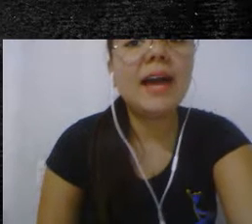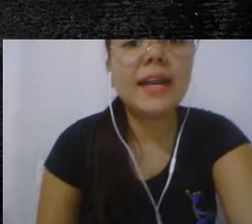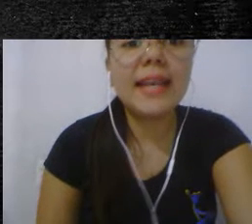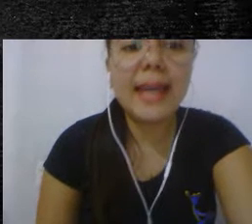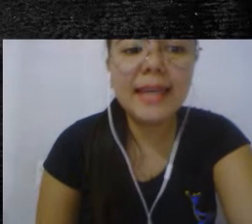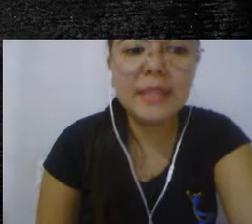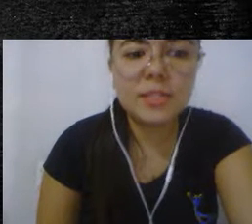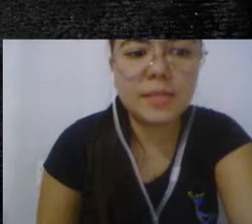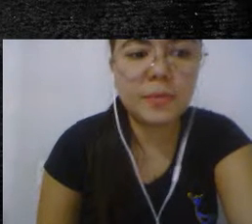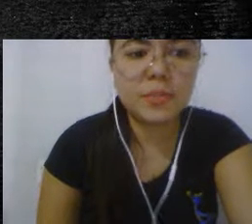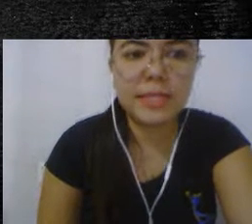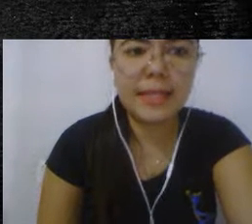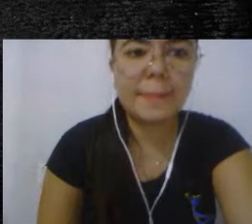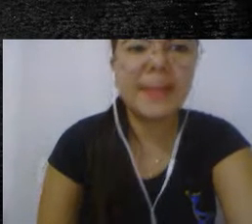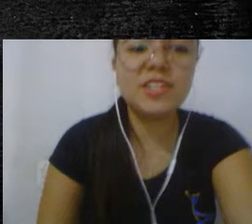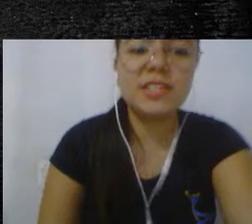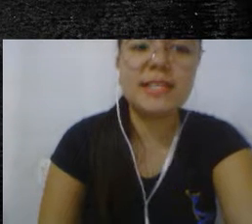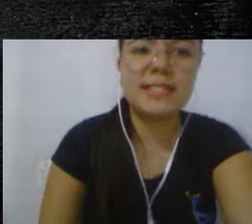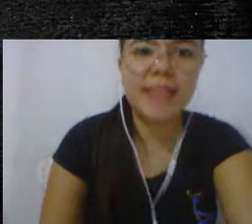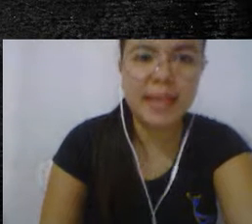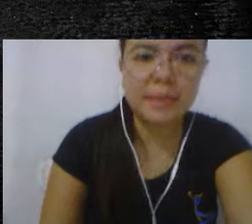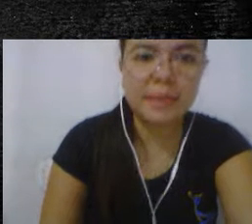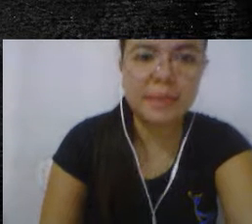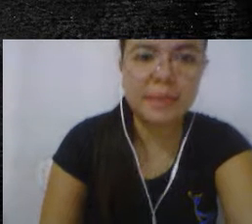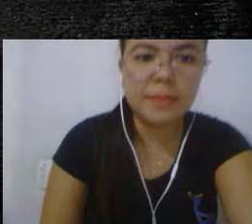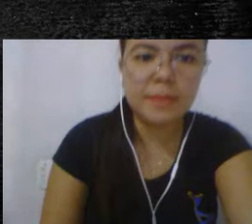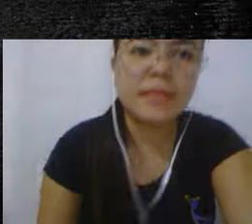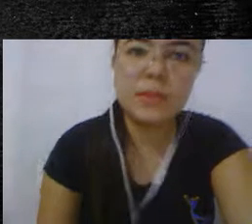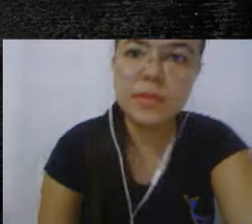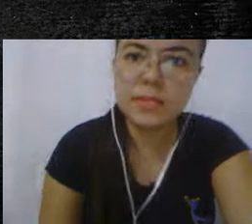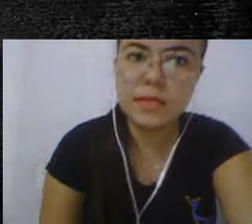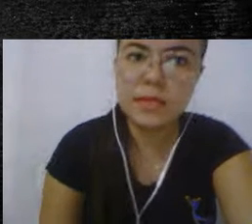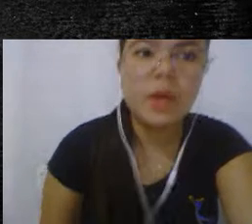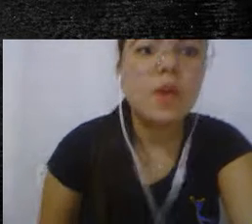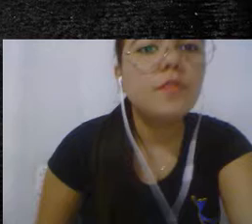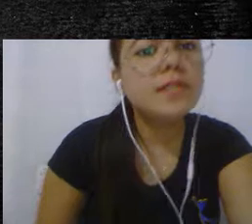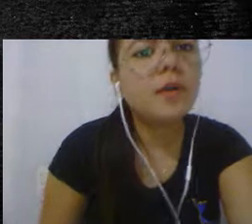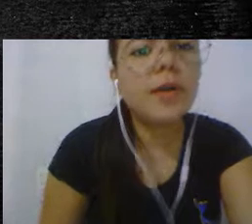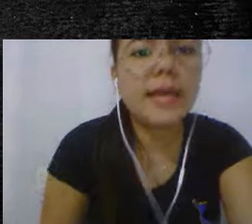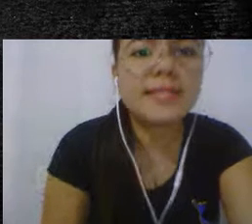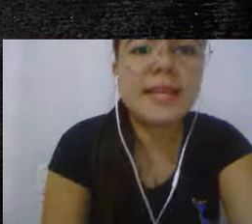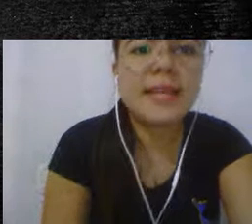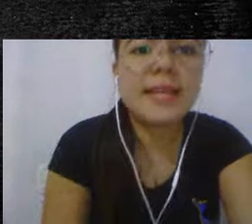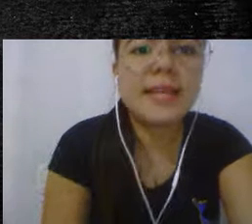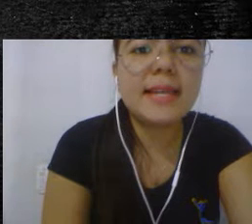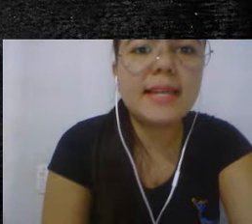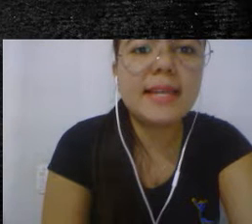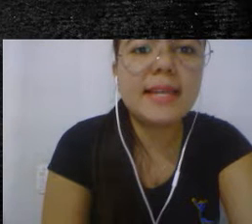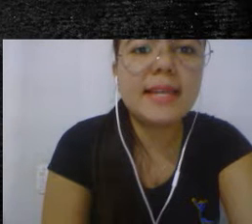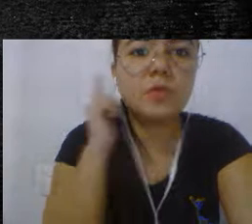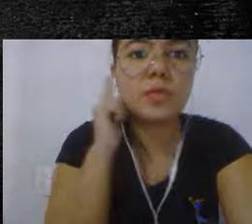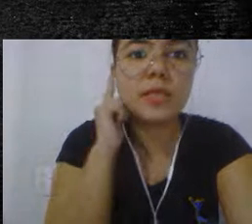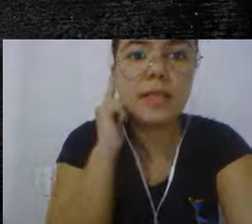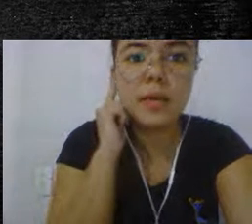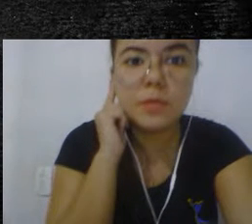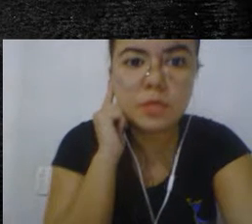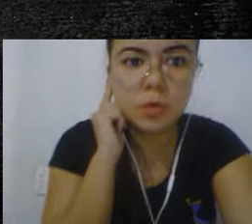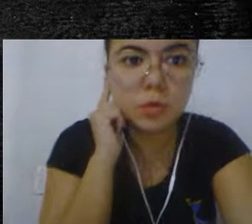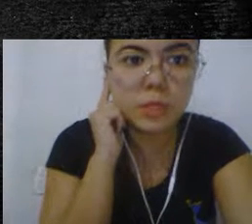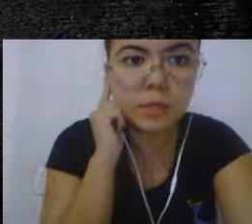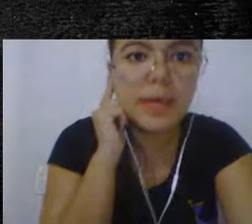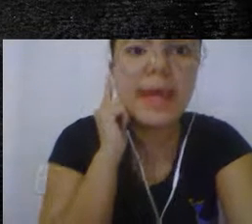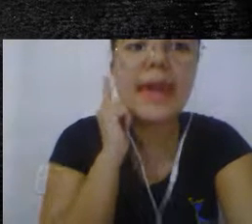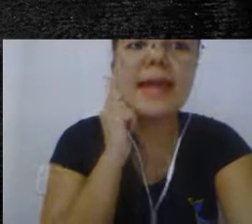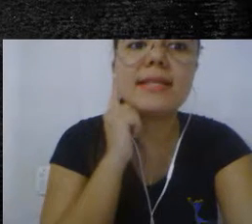Agora, lá na nossa apostila, na página 100, está escrito assim. Você conhece a língua usada pelas pessoas que não